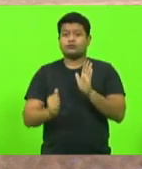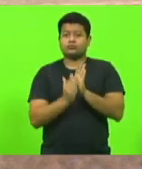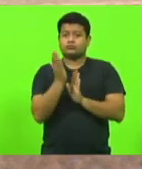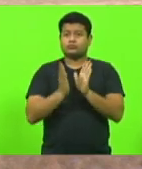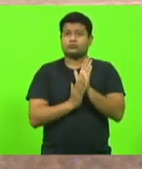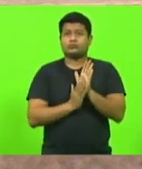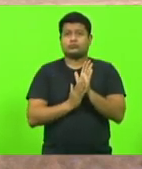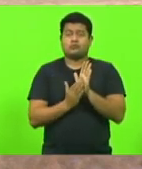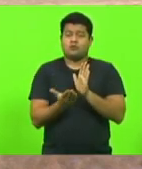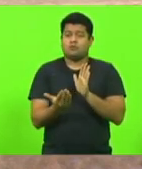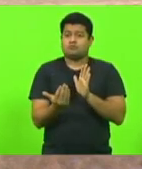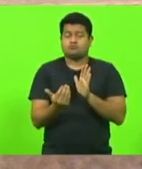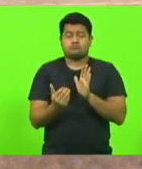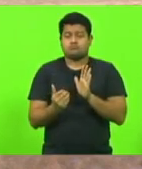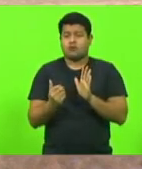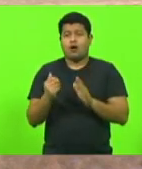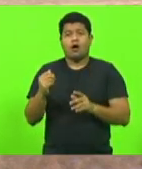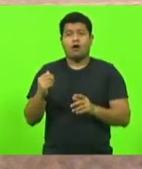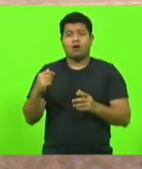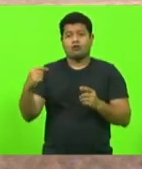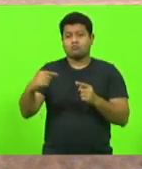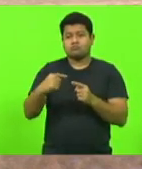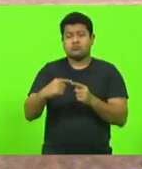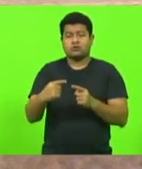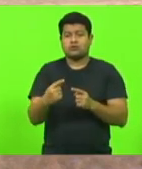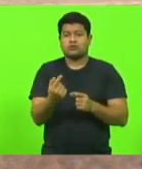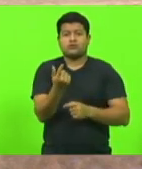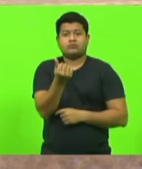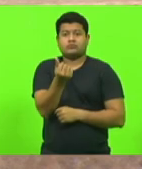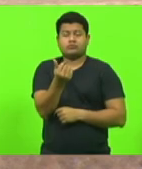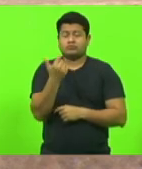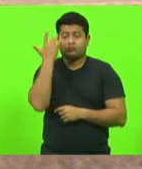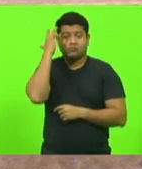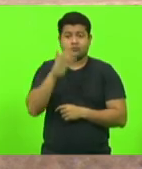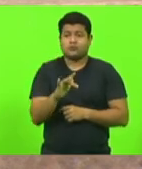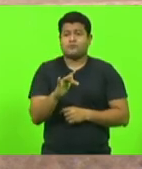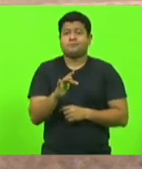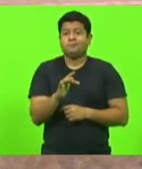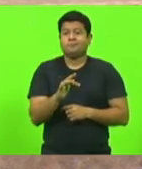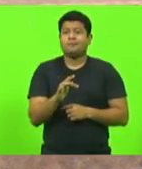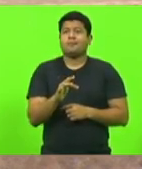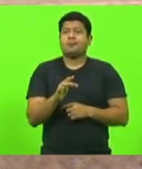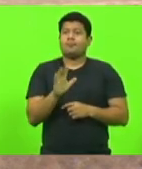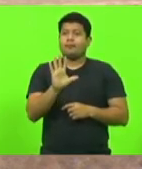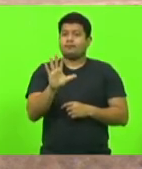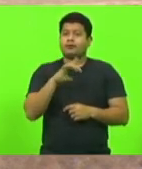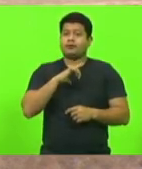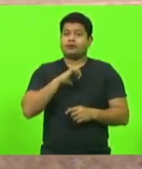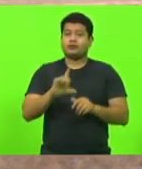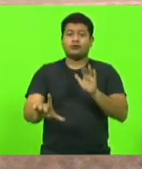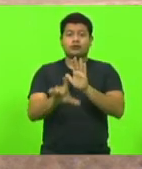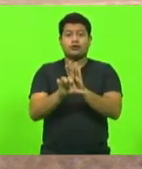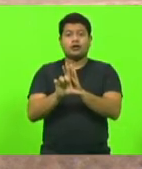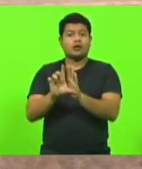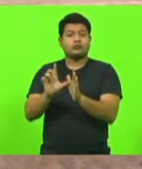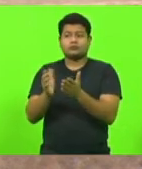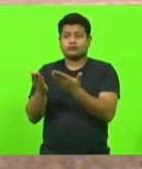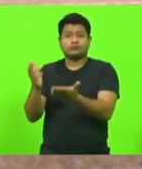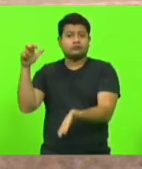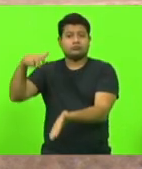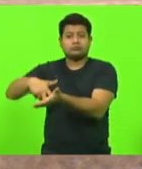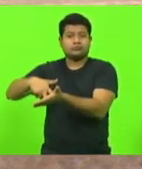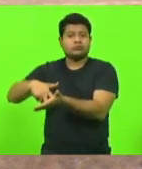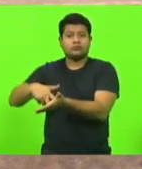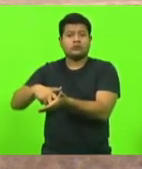multa, não sei qual é o valor exatamente, não recordo aqui, mas se já existe uma lei penal, existe a lei